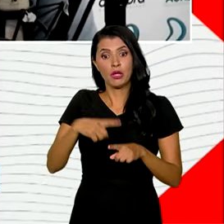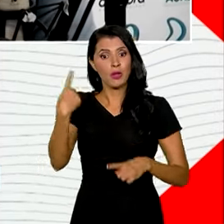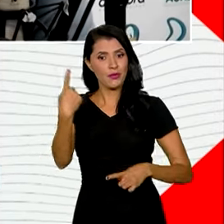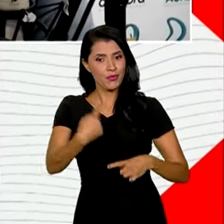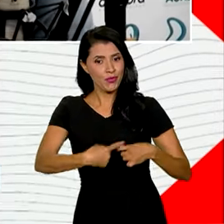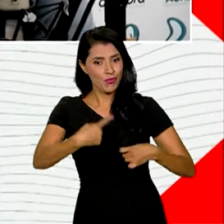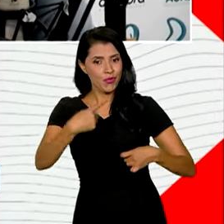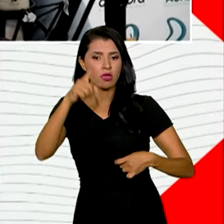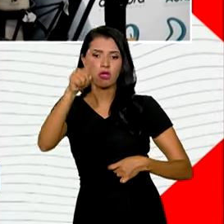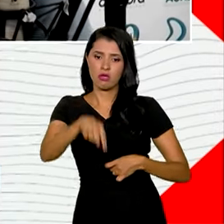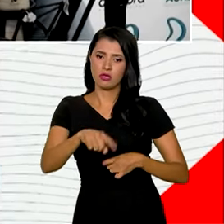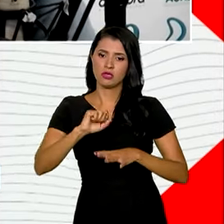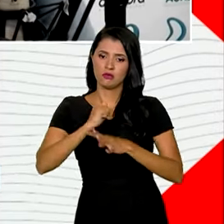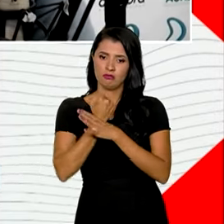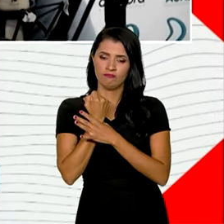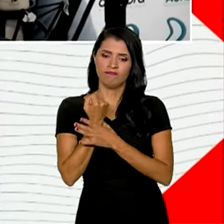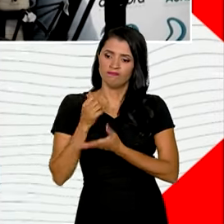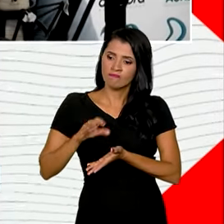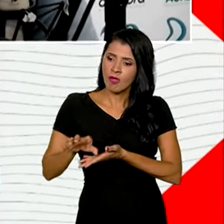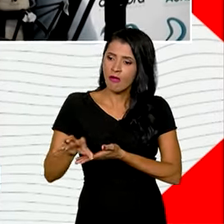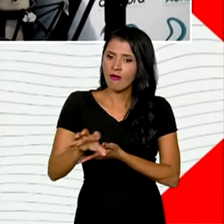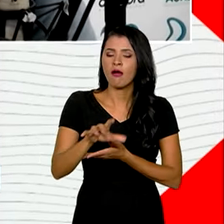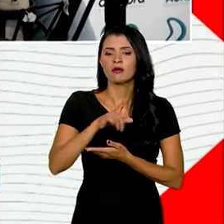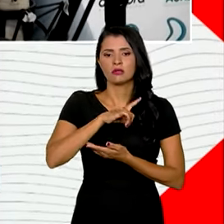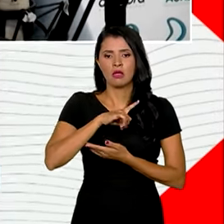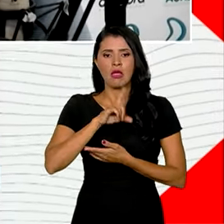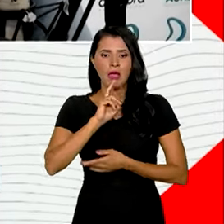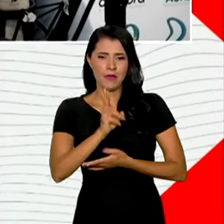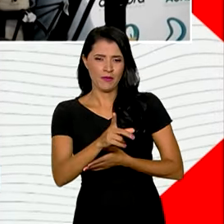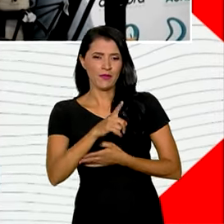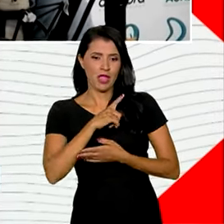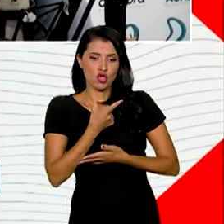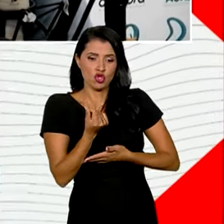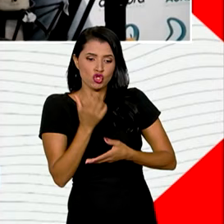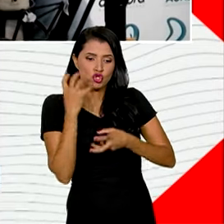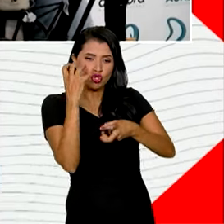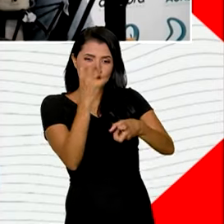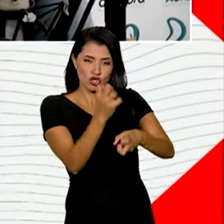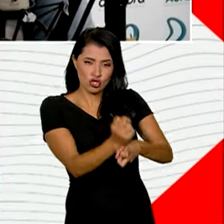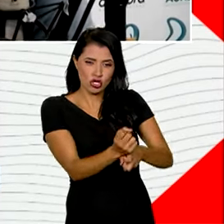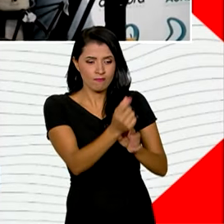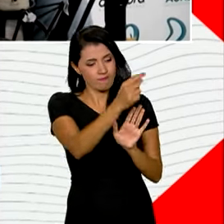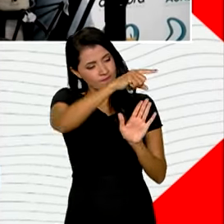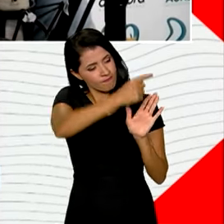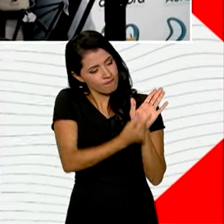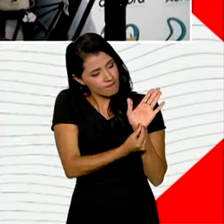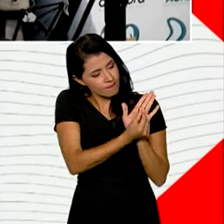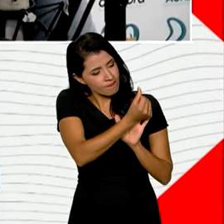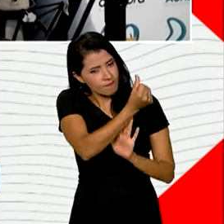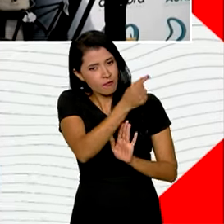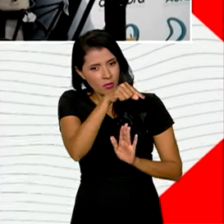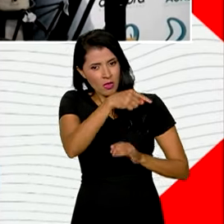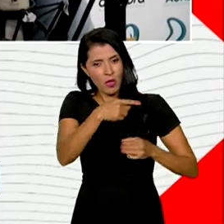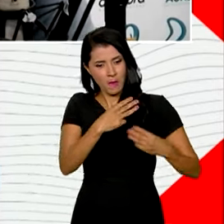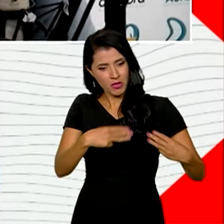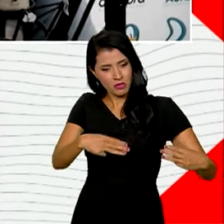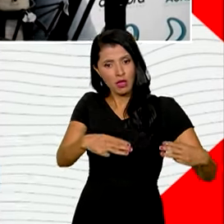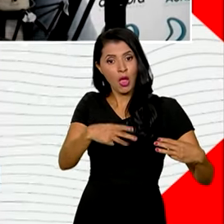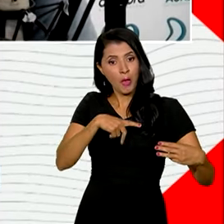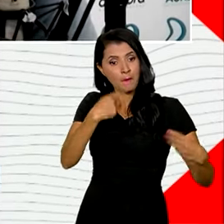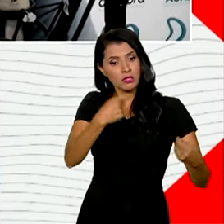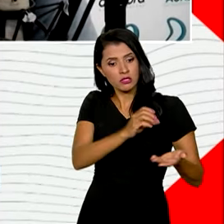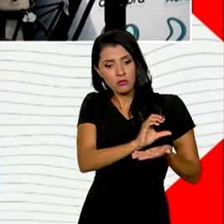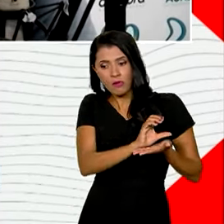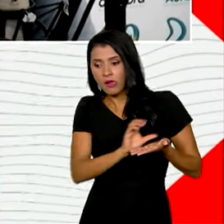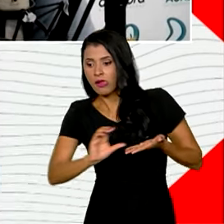porque isso é garantir a capilaridade. Mesmo que eu tenha orçamento no Ministério, eu preciso fazer um repasse para